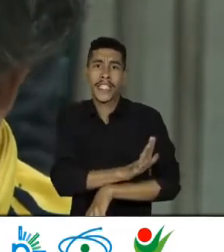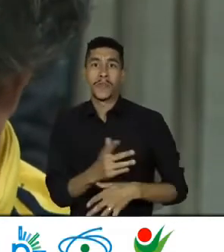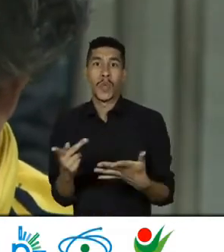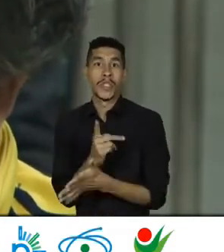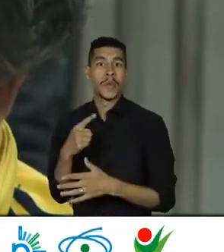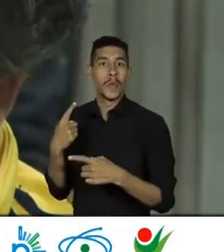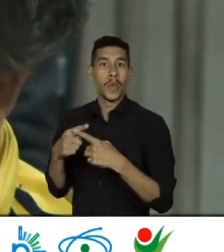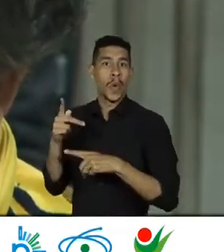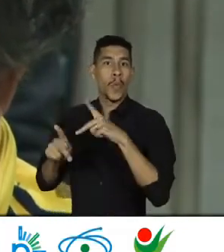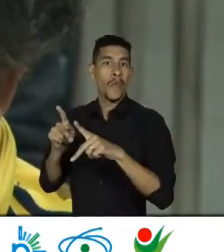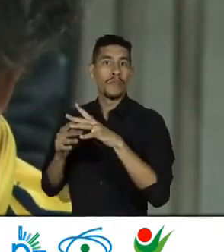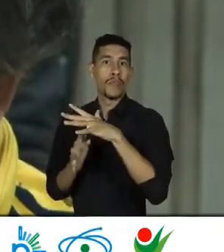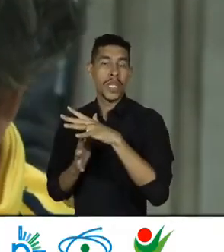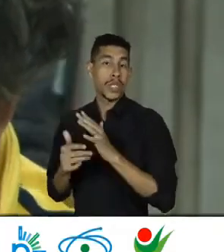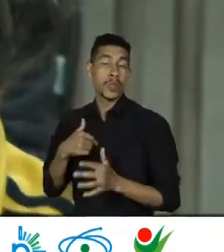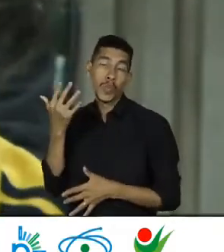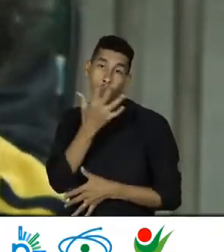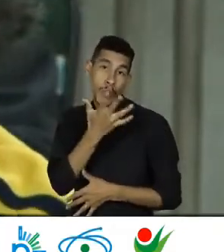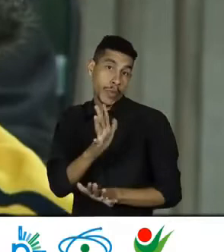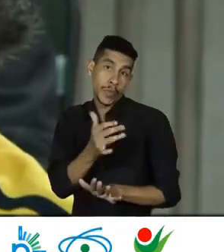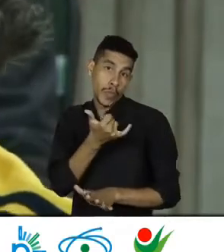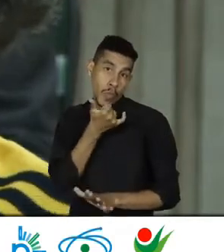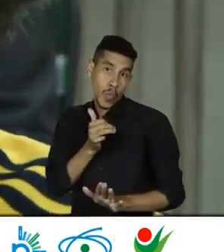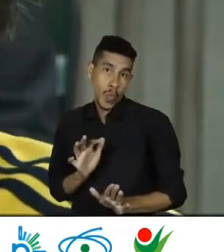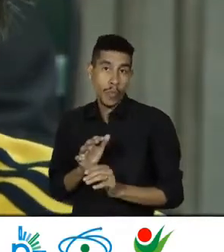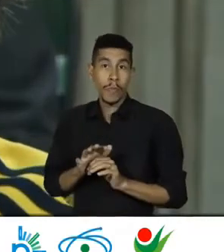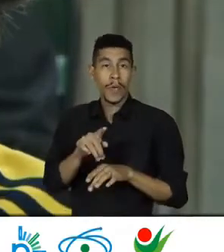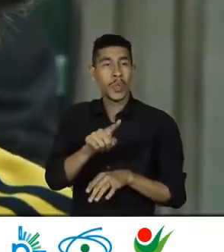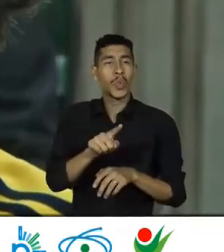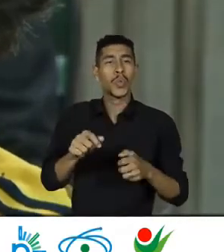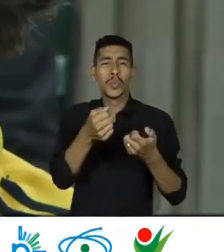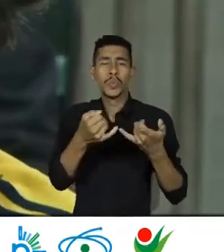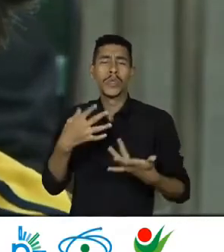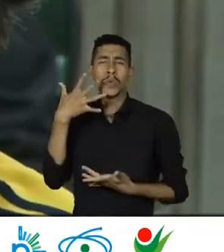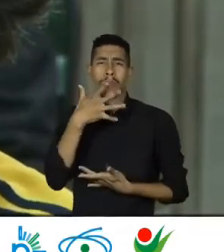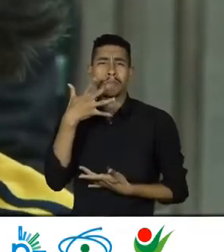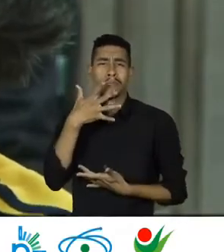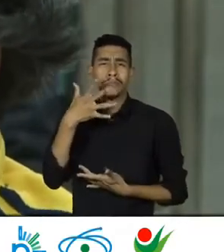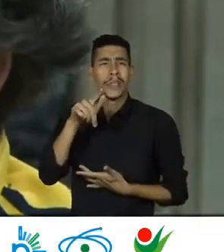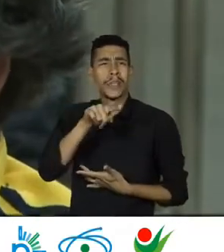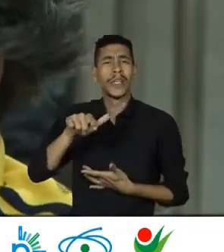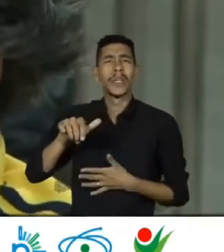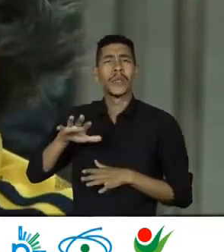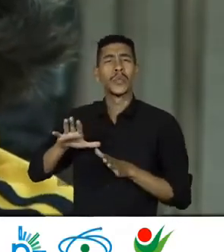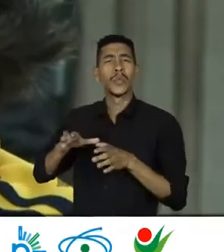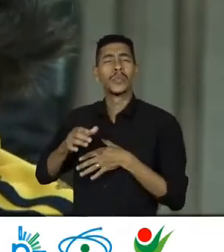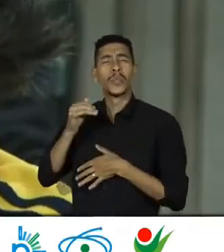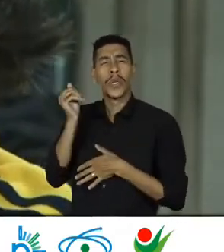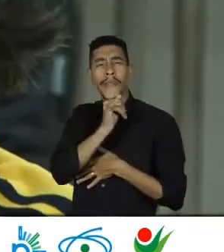imigrantes Mas eu Não vi Quando falasse Da pá Dos Italianos